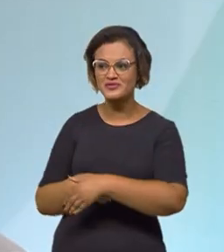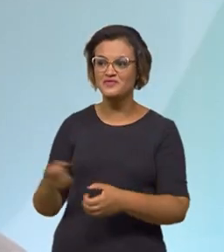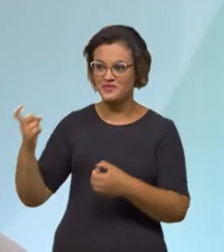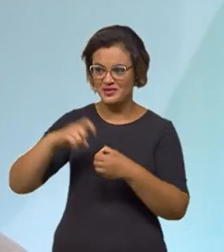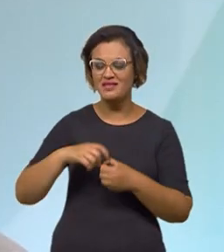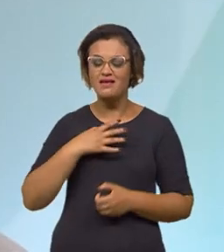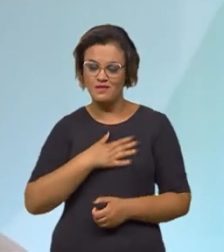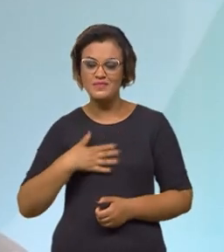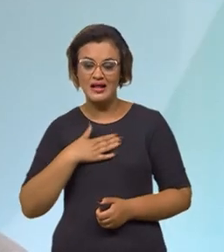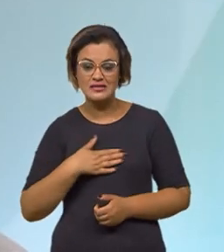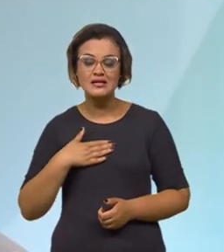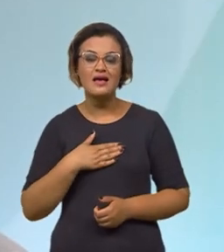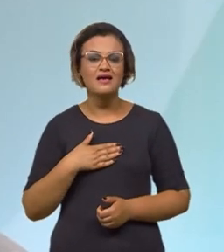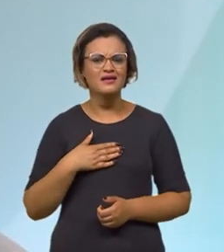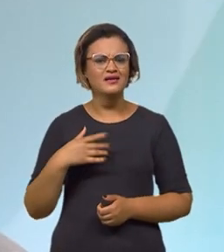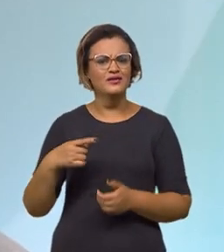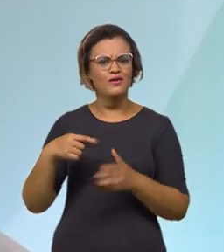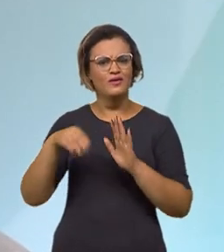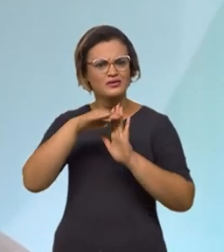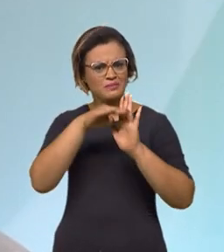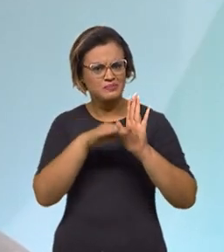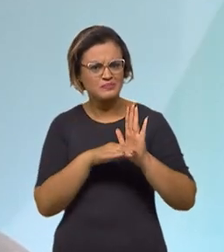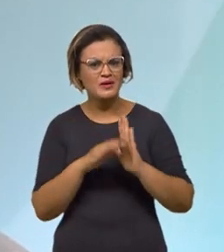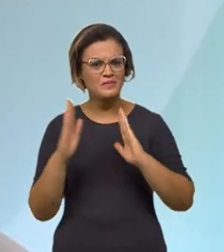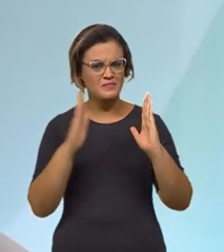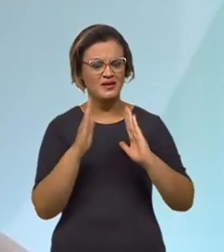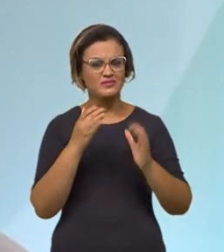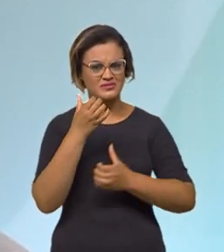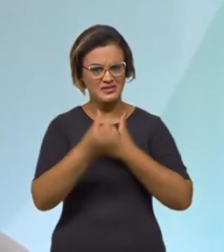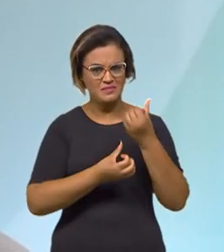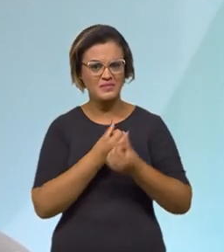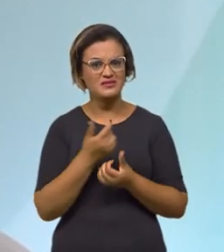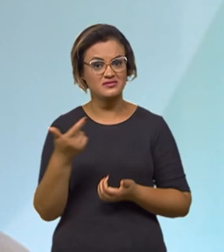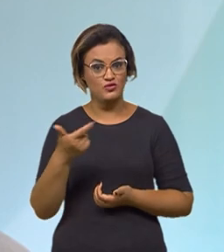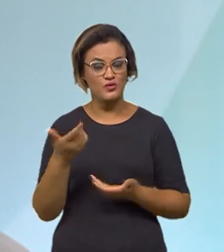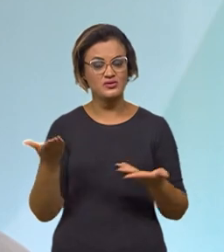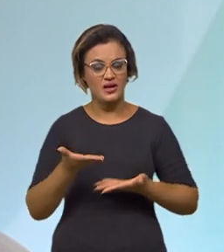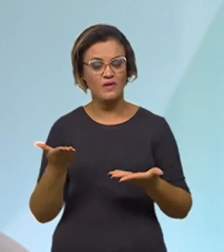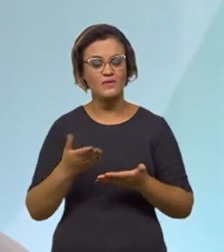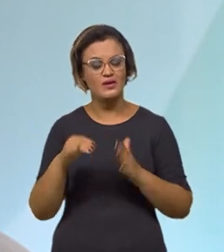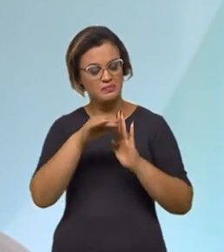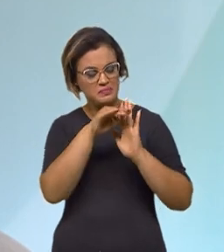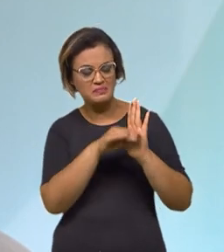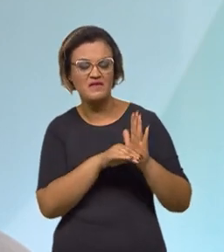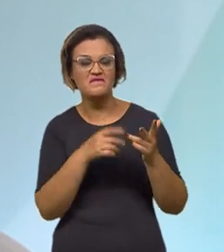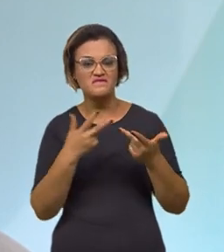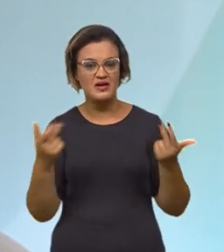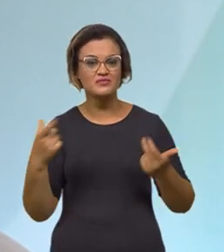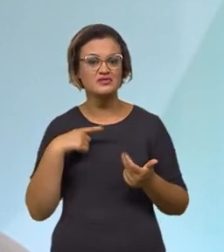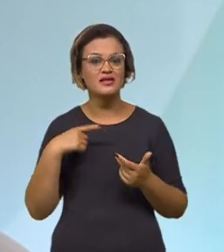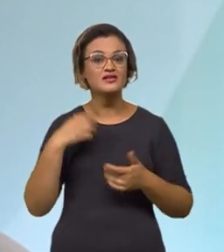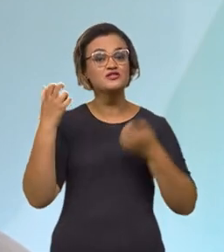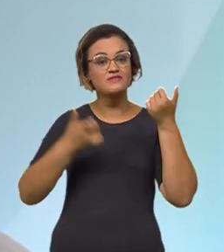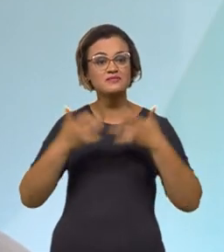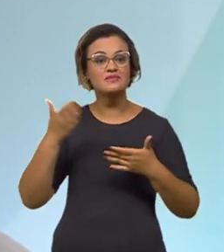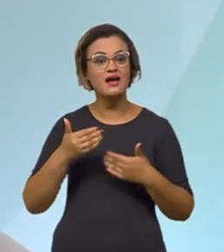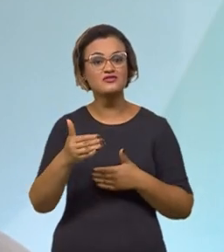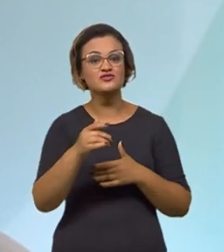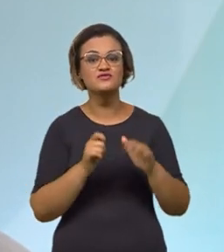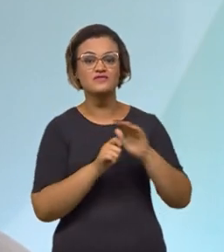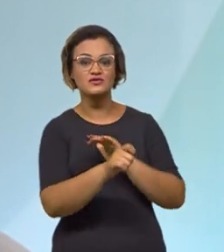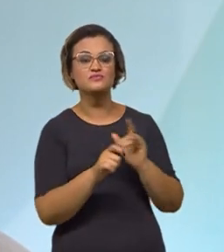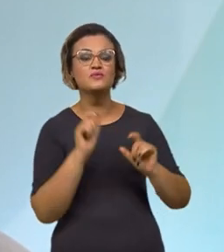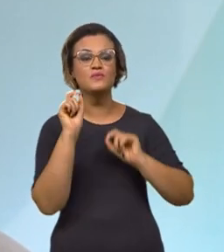programa. A gente tem uma agenda robusta agora para esse segundo semestre do ano 2022. Vamos falar um pouquinho, então, dessa agenda, do que vai trair de investimentos.